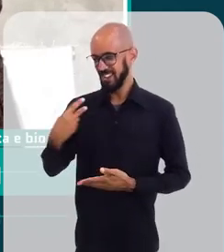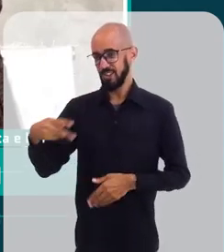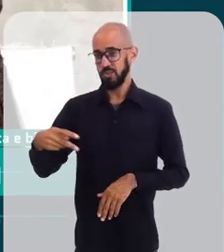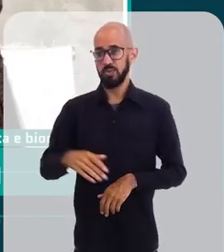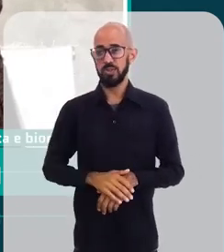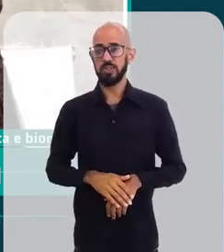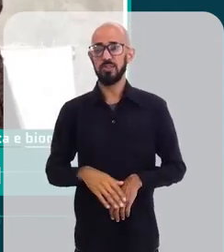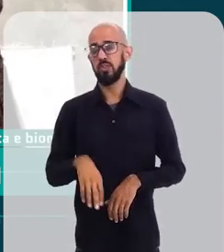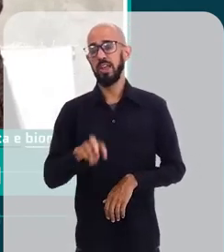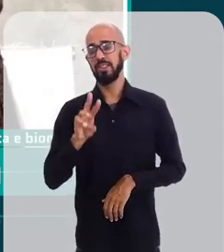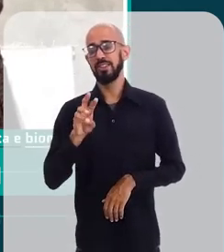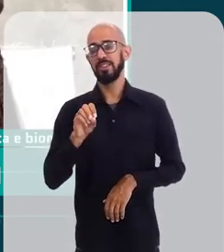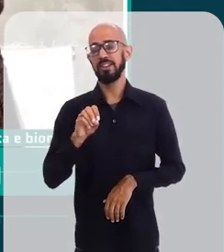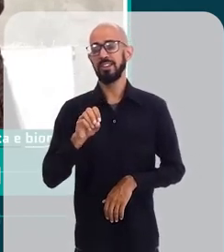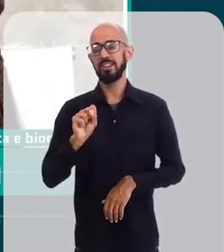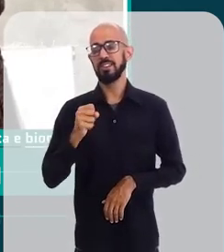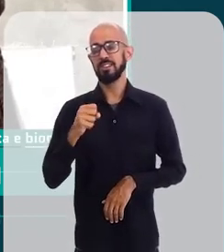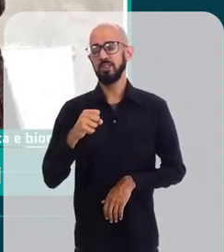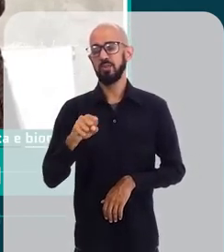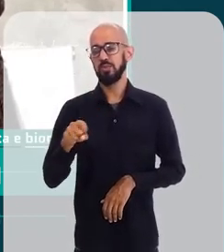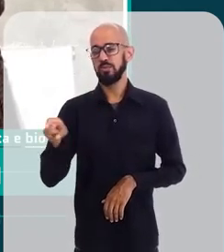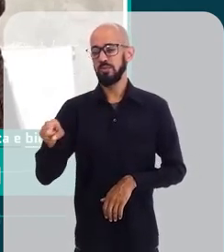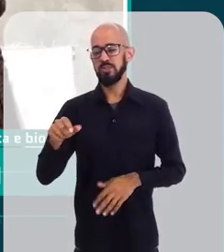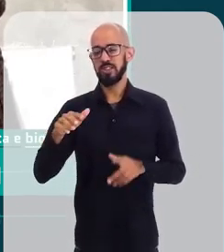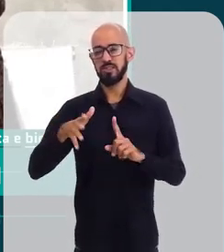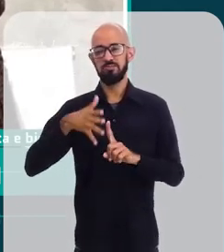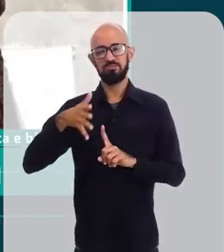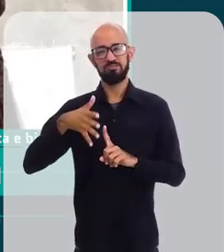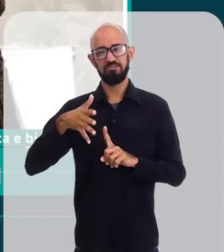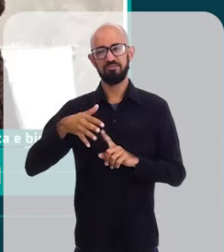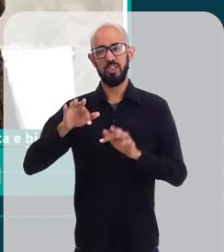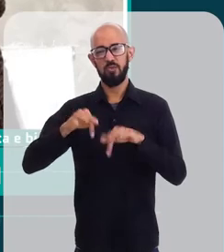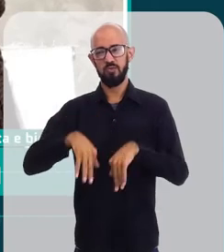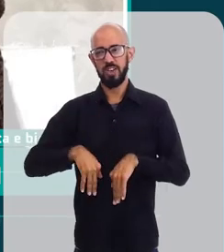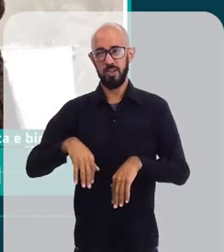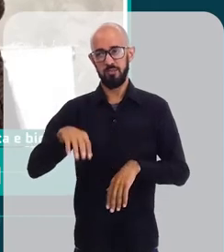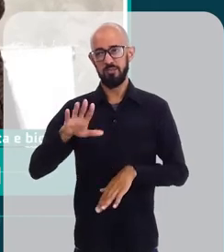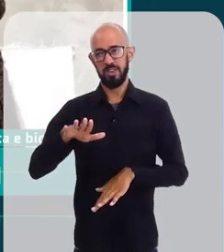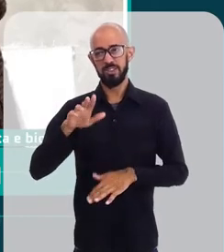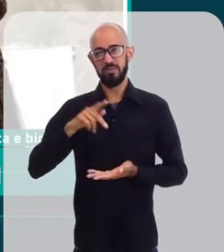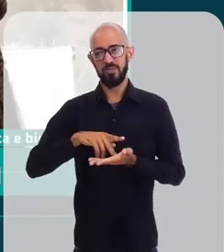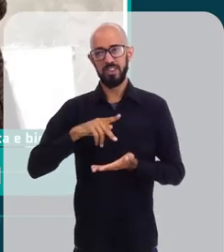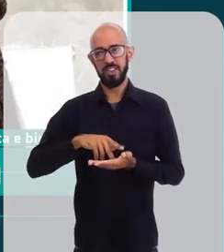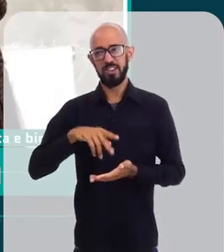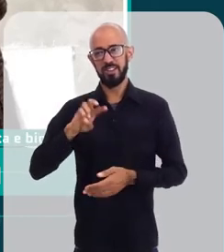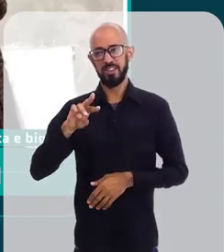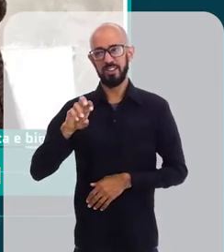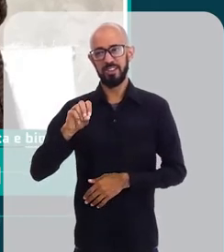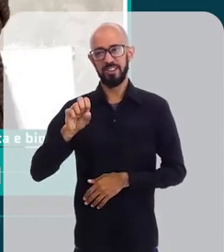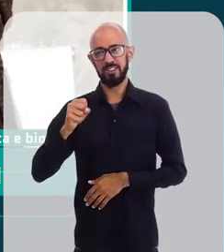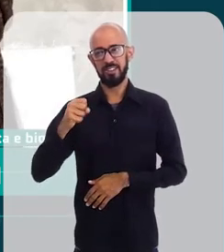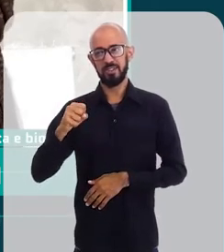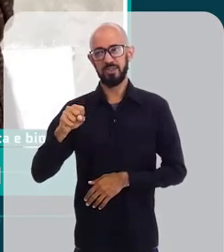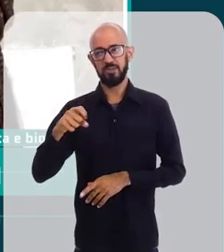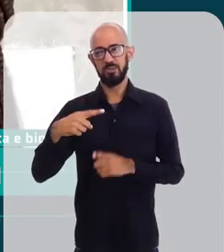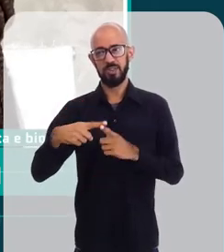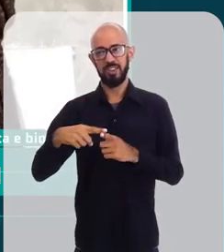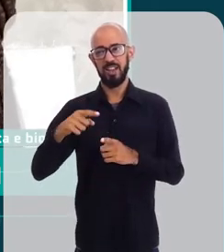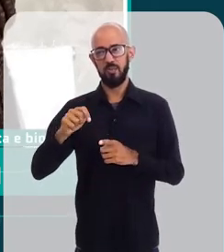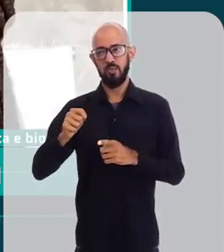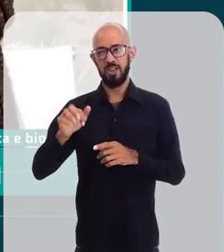vou dar aqui 30 segundos para vocês fazerem as considerações finais, mas são 30 segundos mesmo porque eu já estou